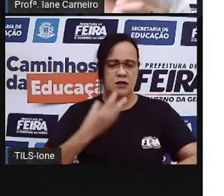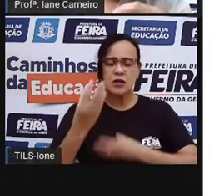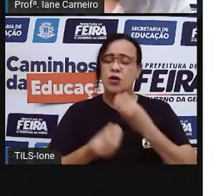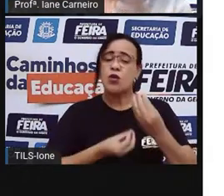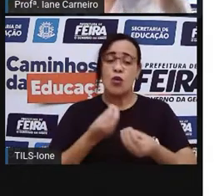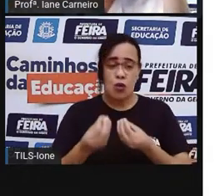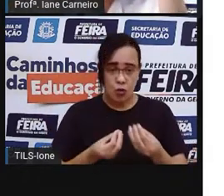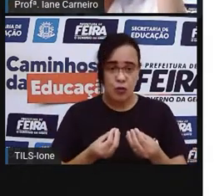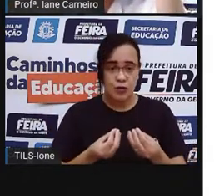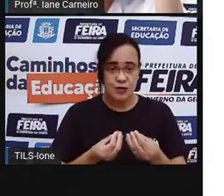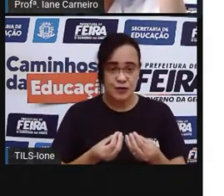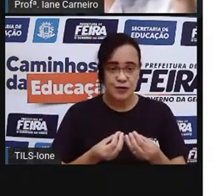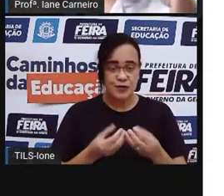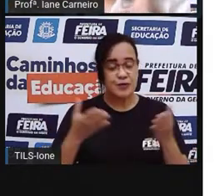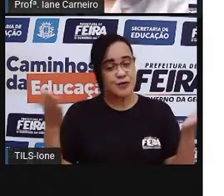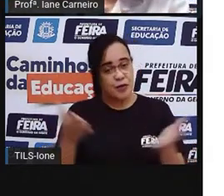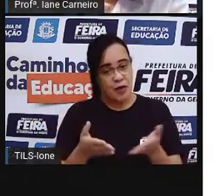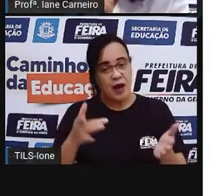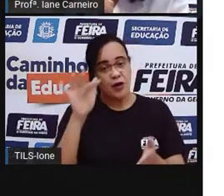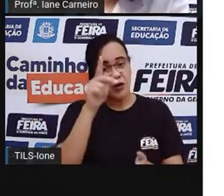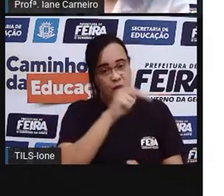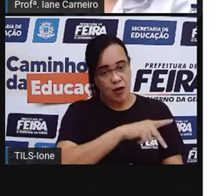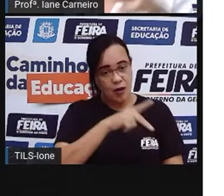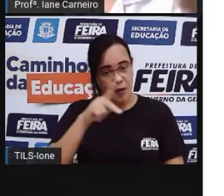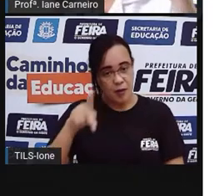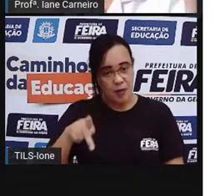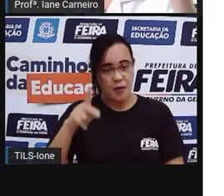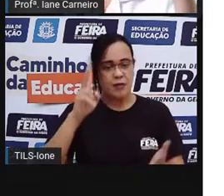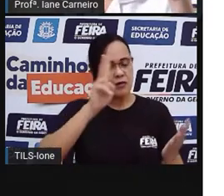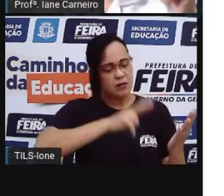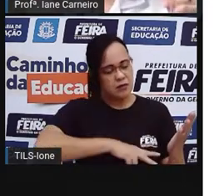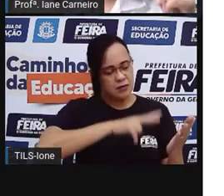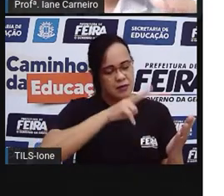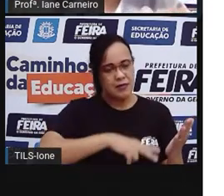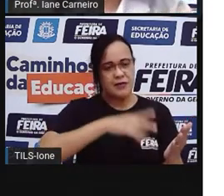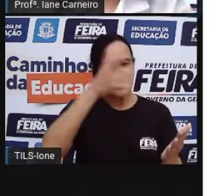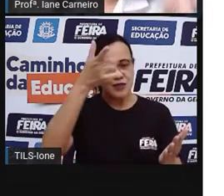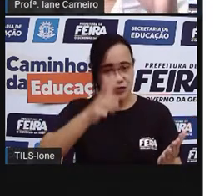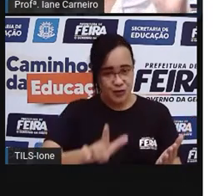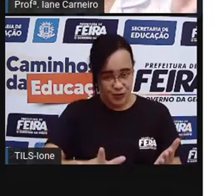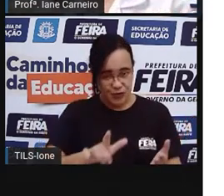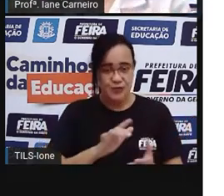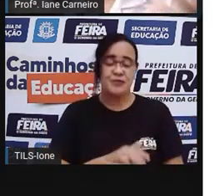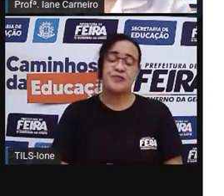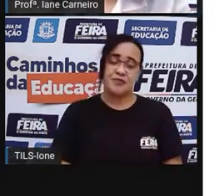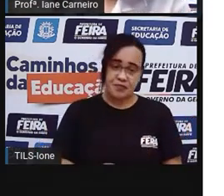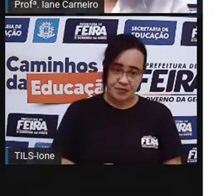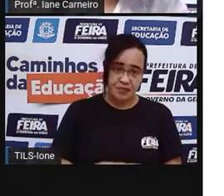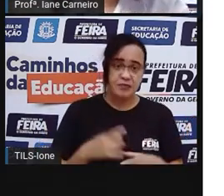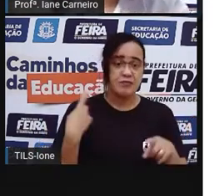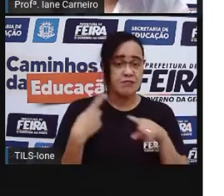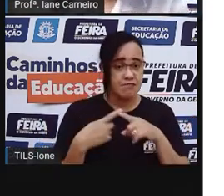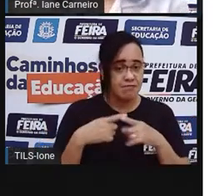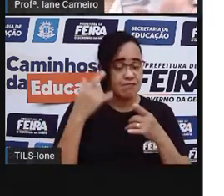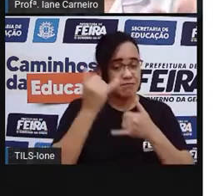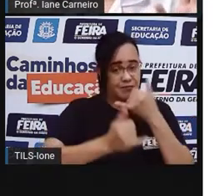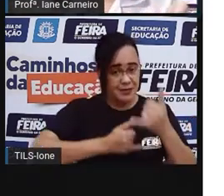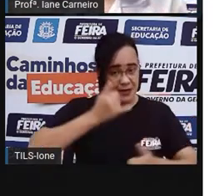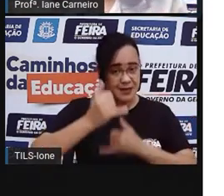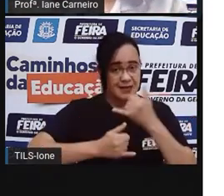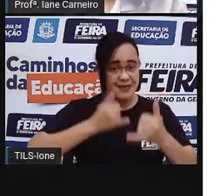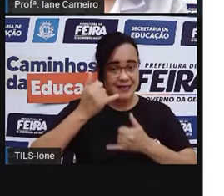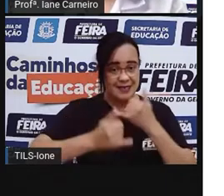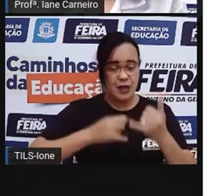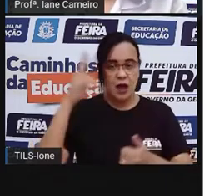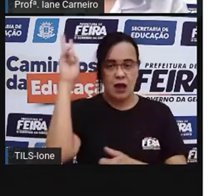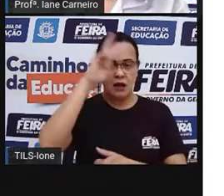mais uma vez Para vocês ficarem bem guardadinhos aí na memória Porque no jogo que nós vamos fazer Vocês vão precisar lembrar Como é